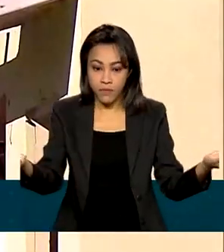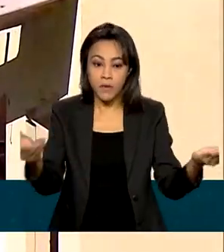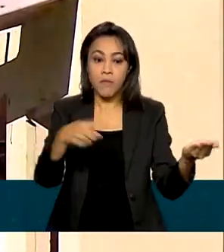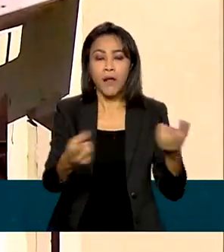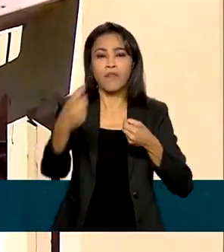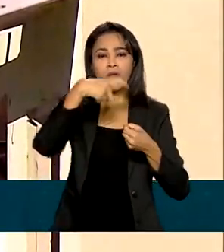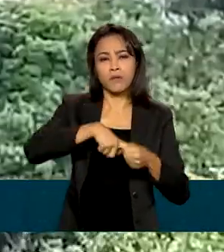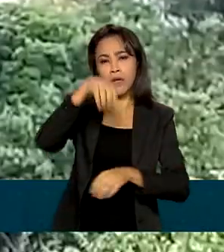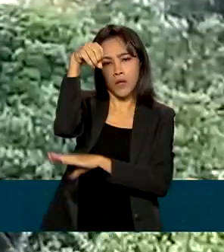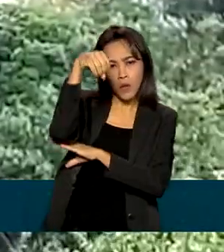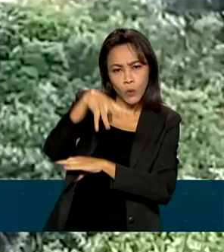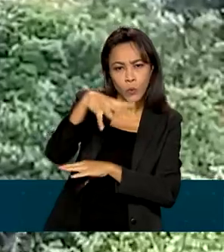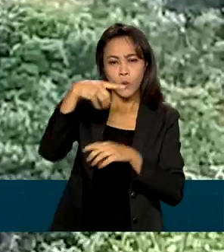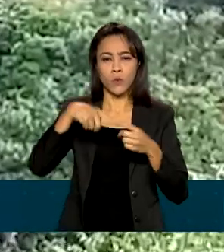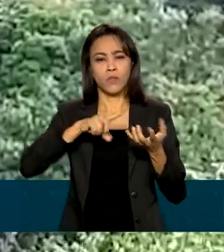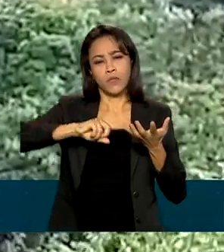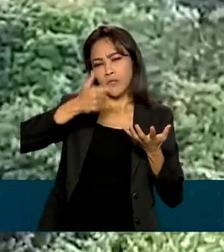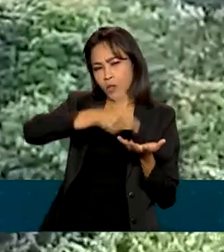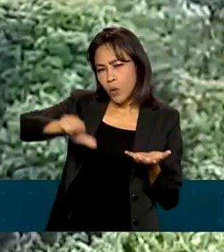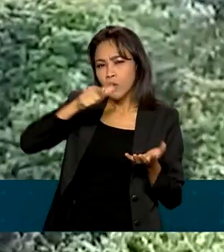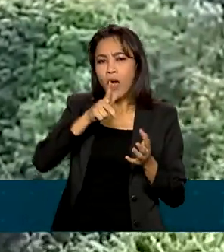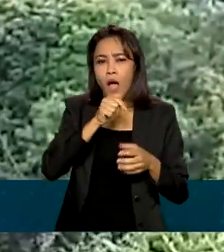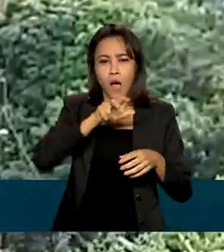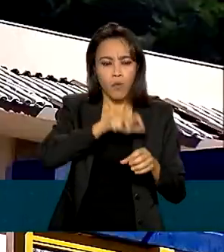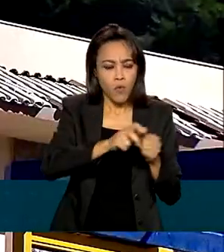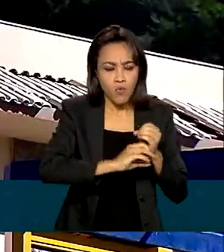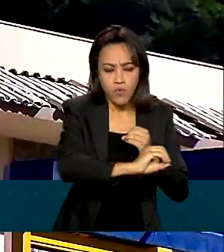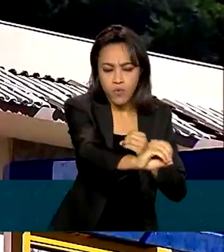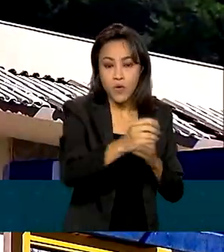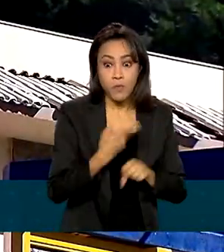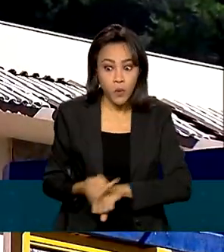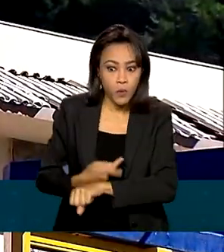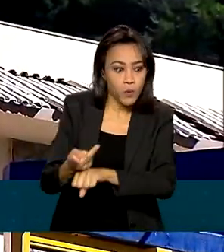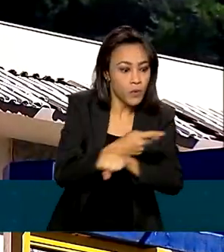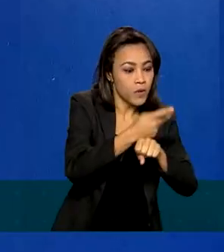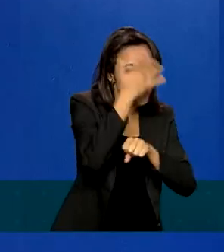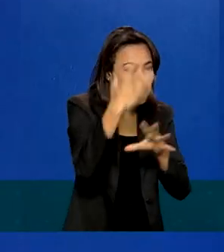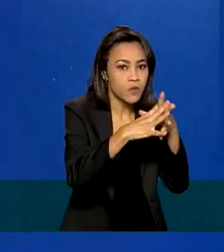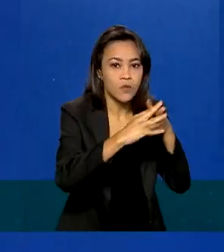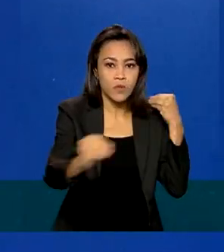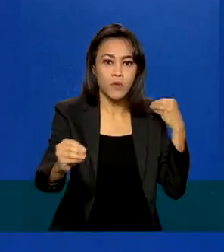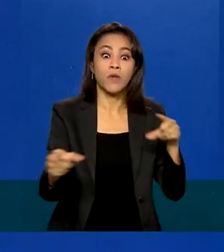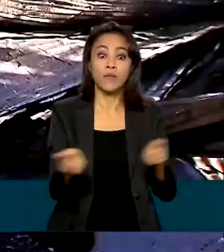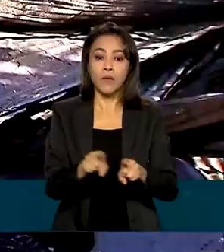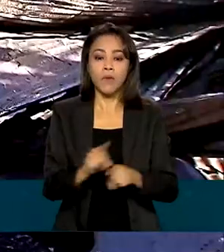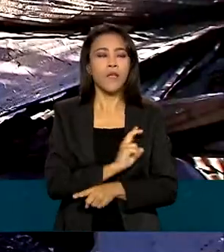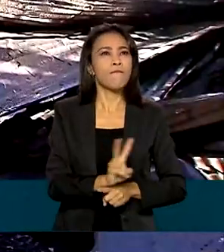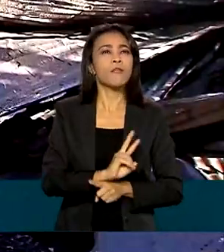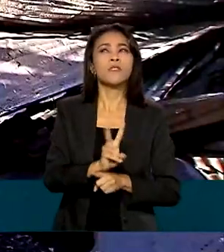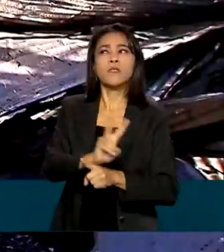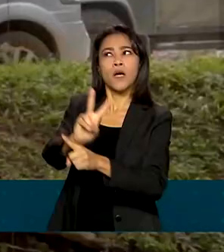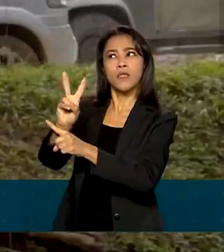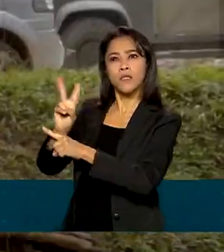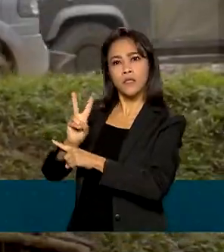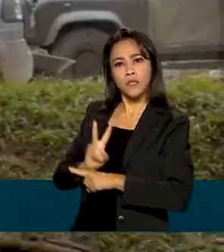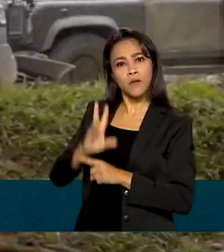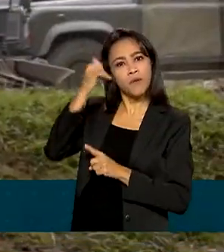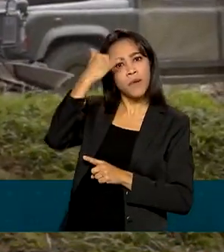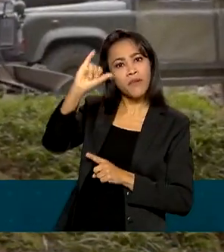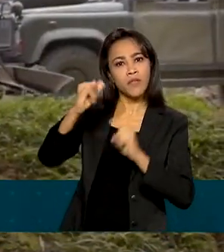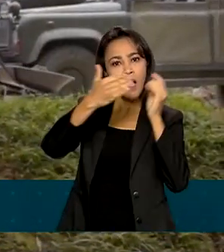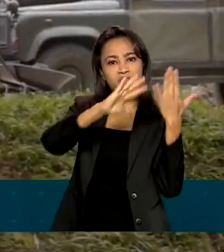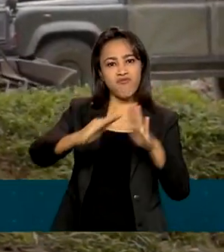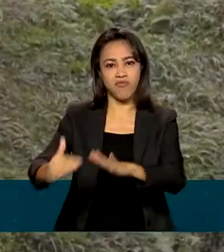serviços essenciais e nas buscas por desaparecidos. Também atuam na fiscalização e prevenção de